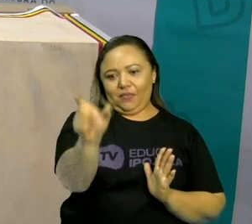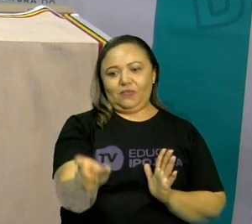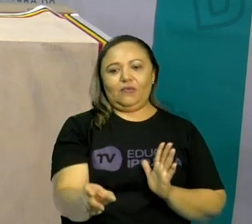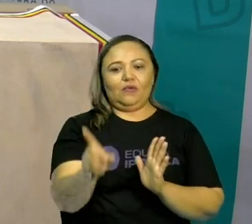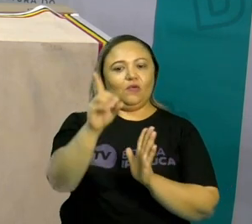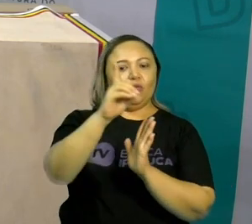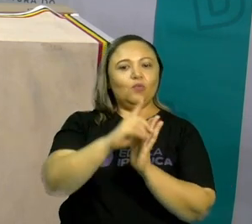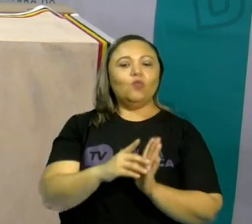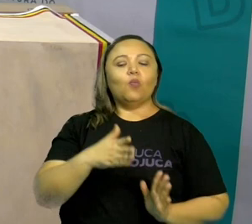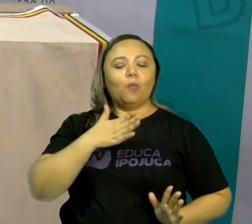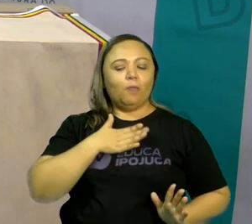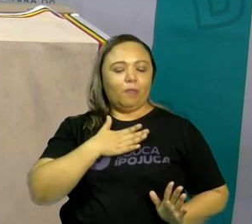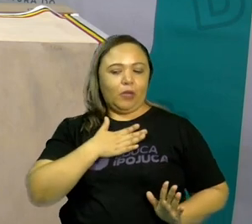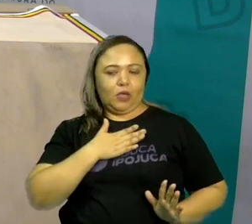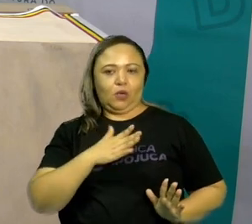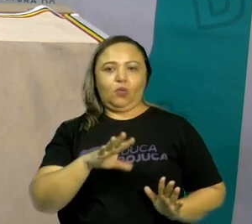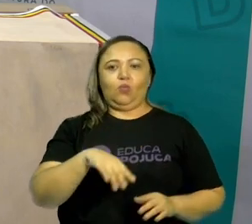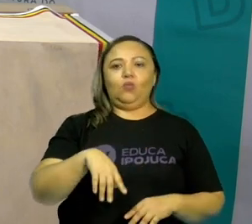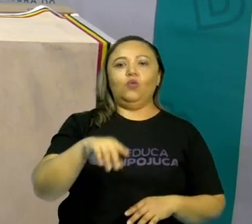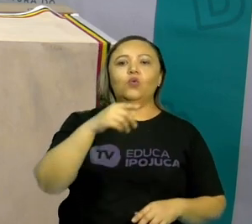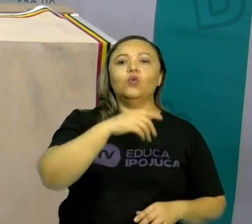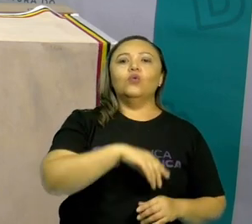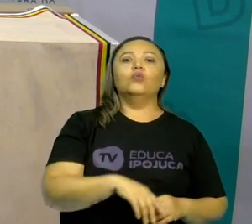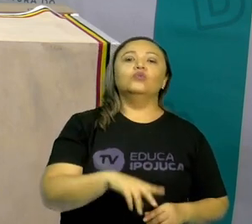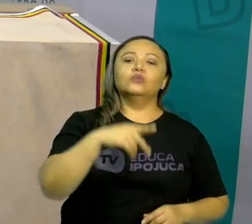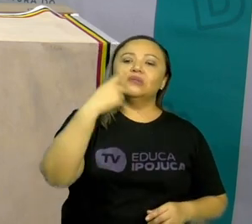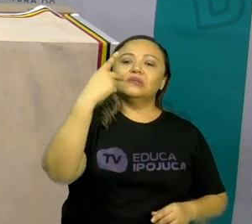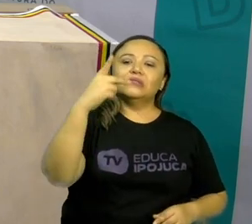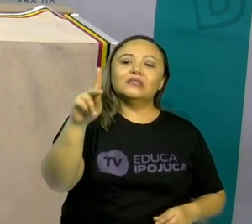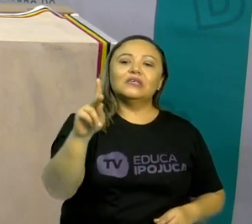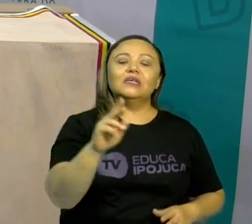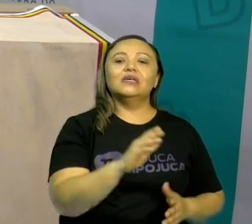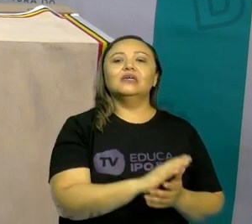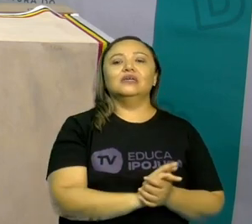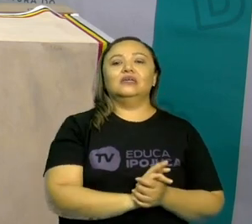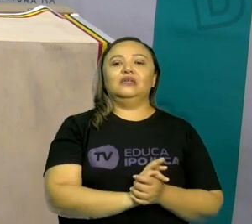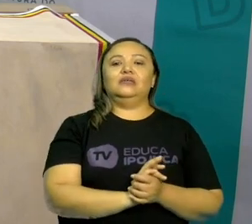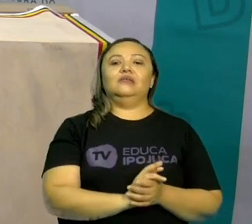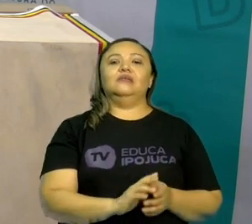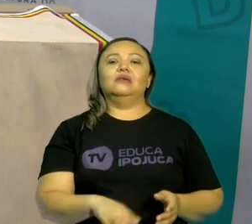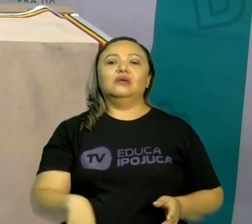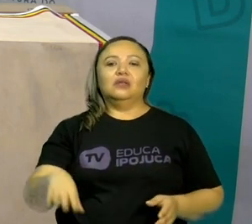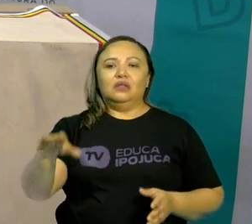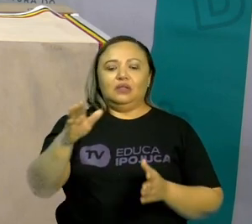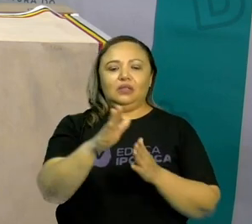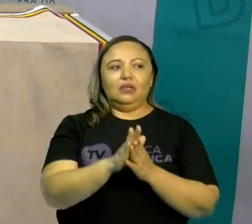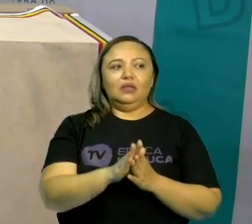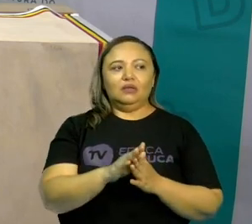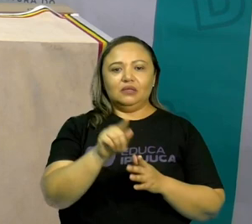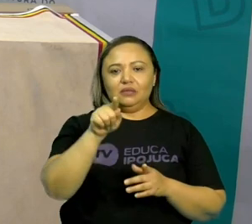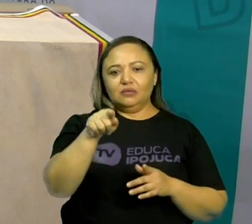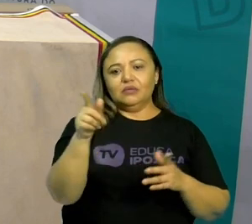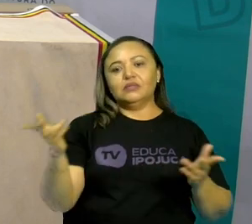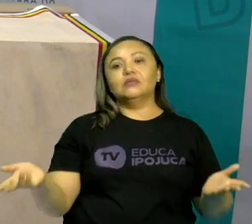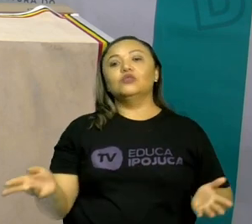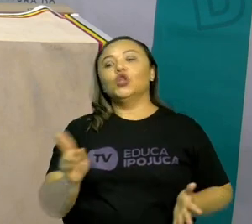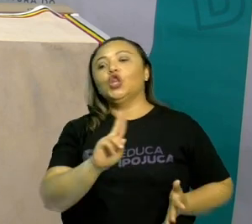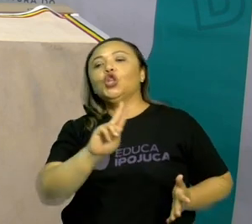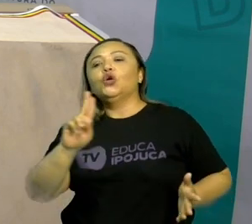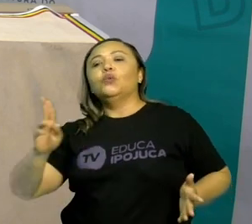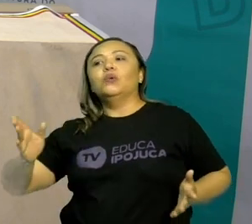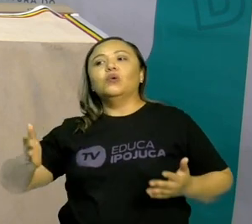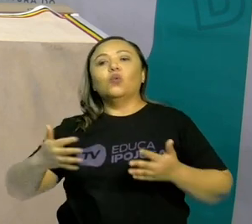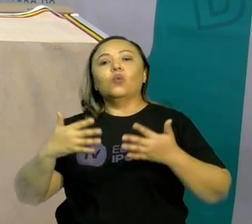O meu, a mamãe e o meu papai, escolheu Rosana, Carla e o de vocês.